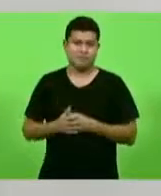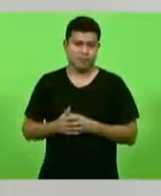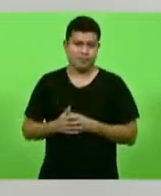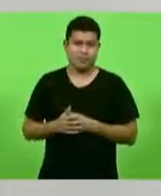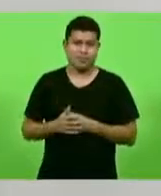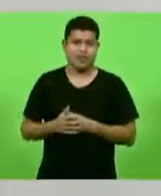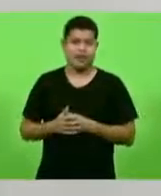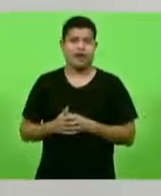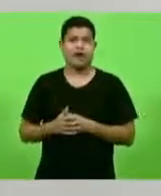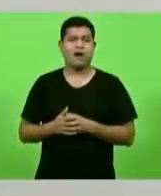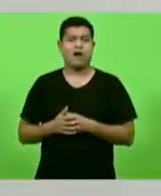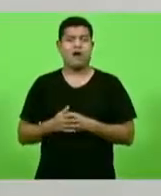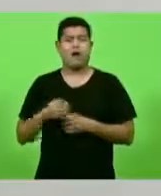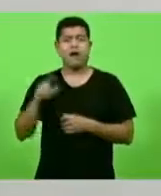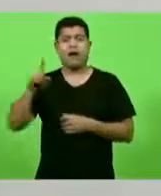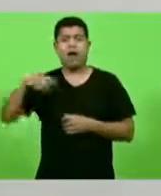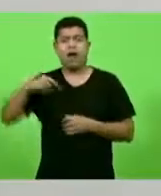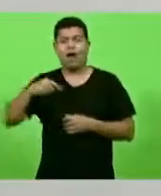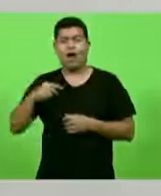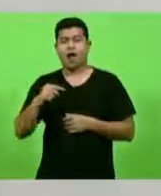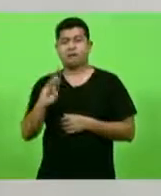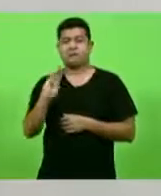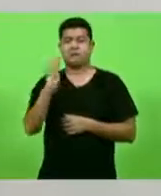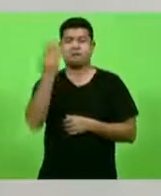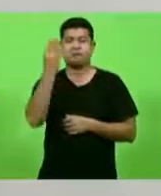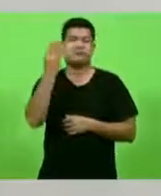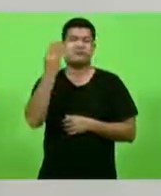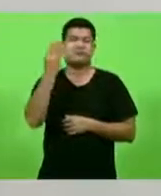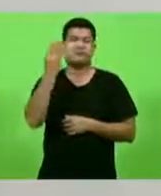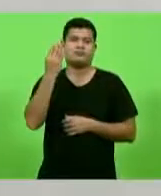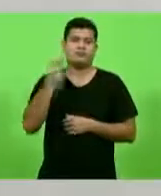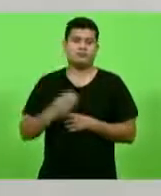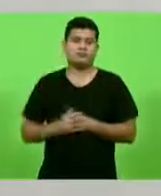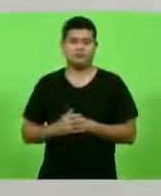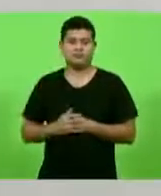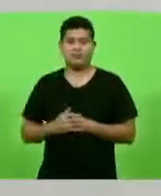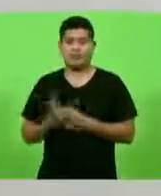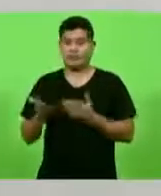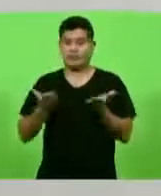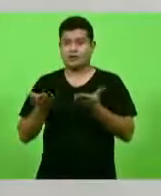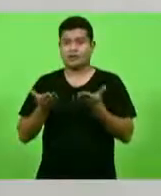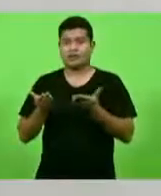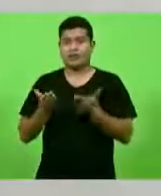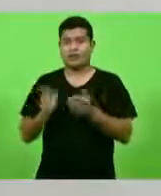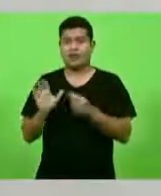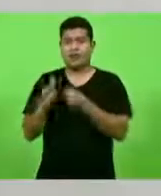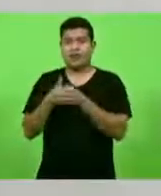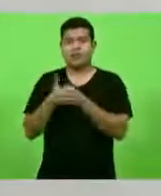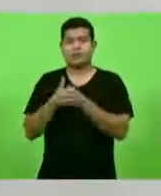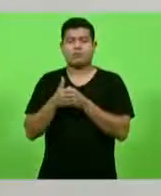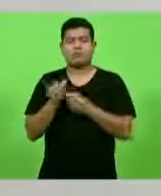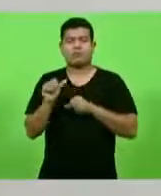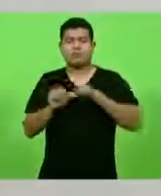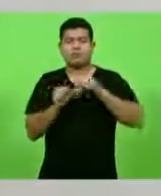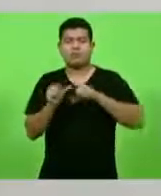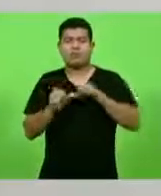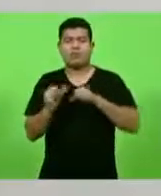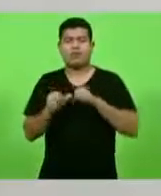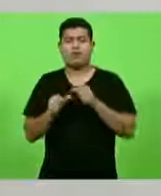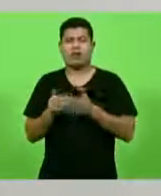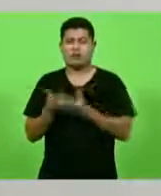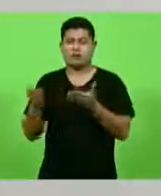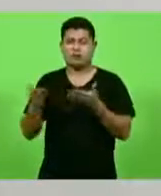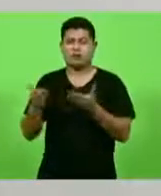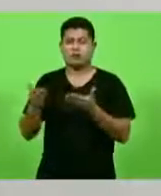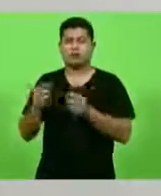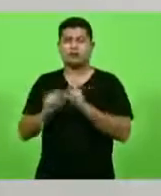disfarçado de, é uma falsa licitação disfarçada de credenciamento. que eu tenho toda aqui a conversa, todo o